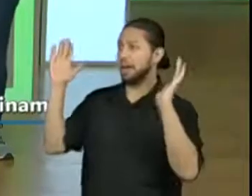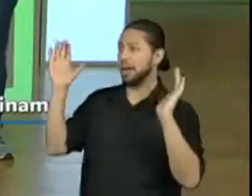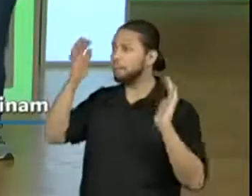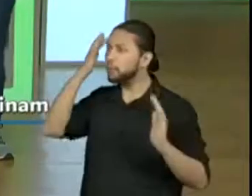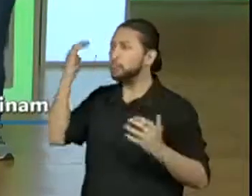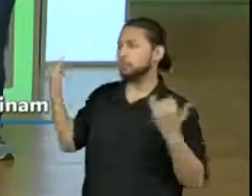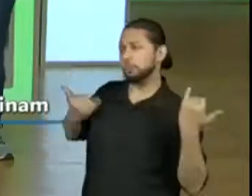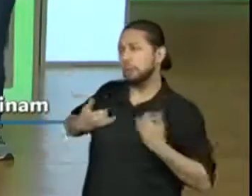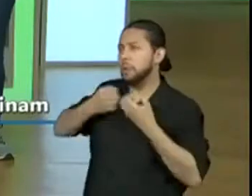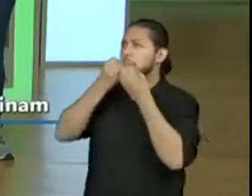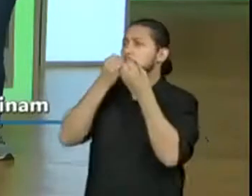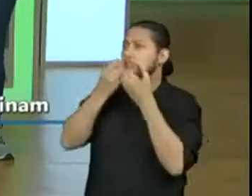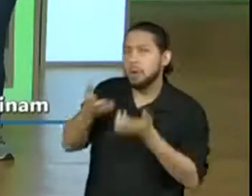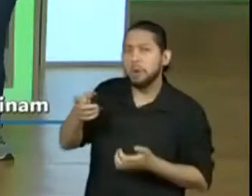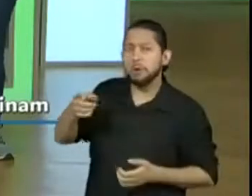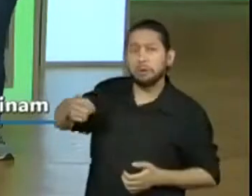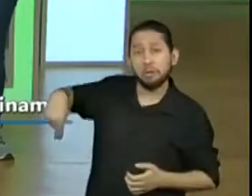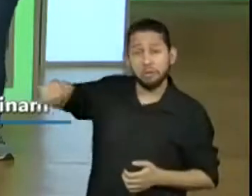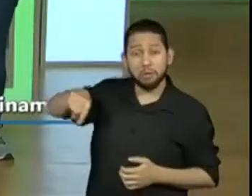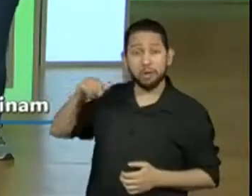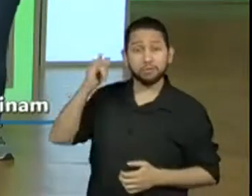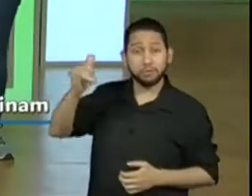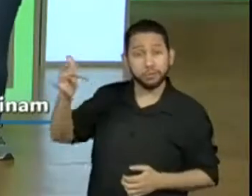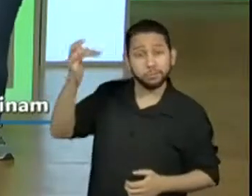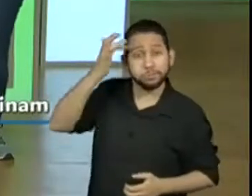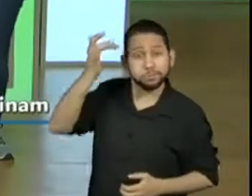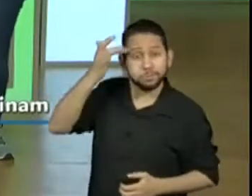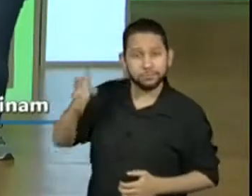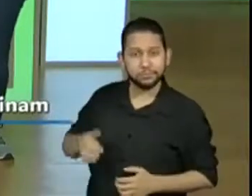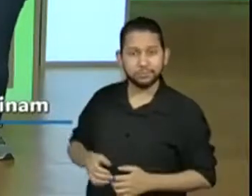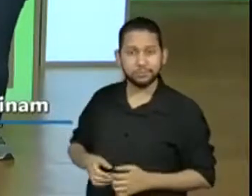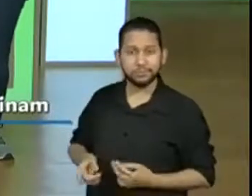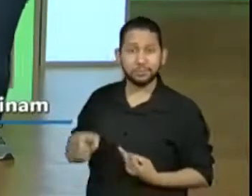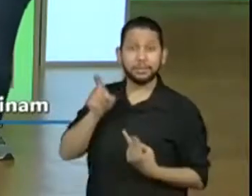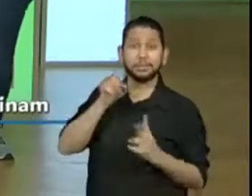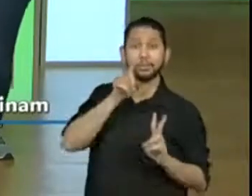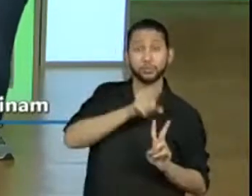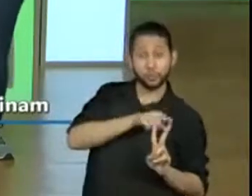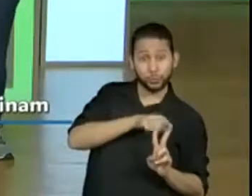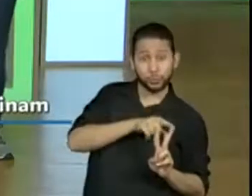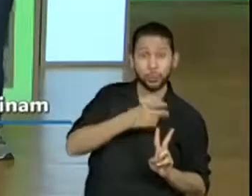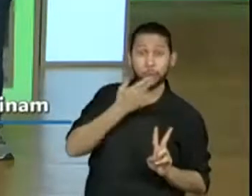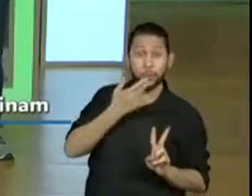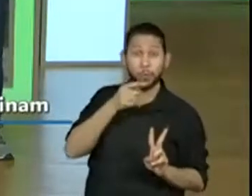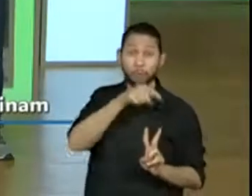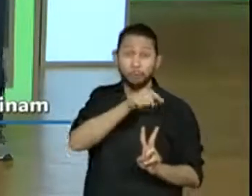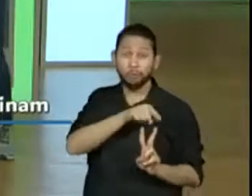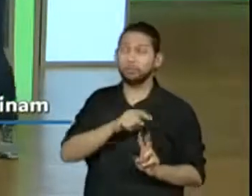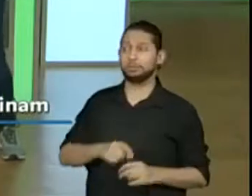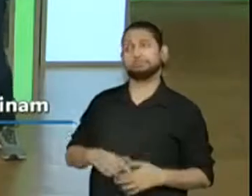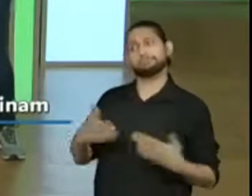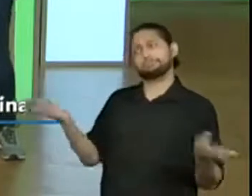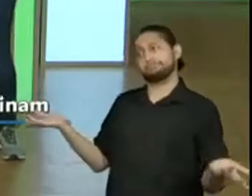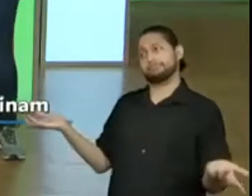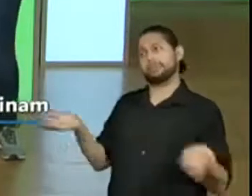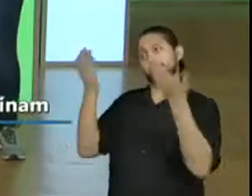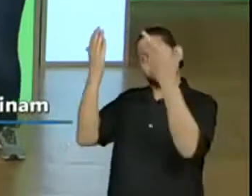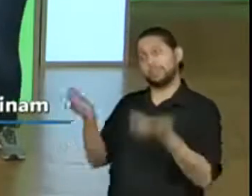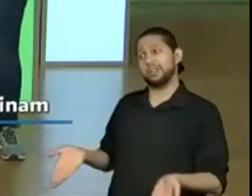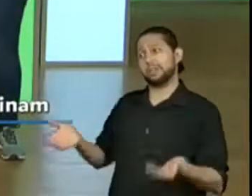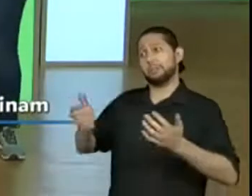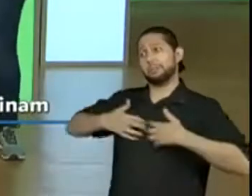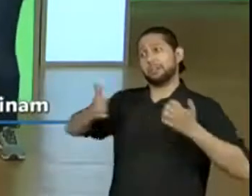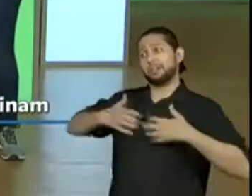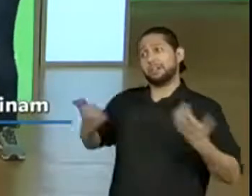governa são sábias e cultas, é que elas são macacos, né? Sim. Só não falou isso. O outro expôs a verdade, né?